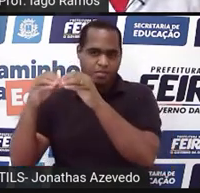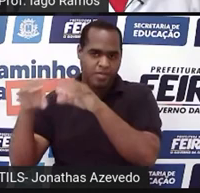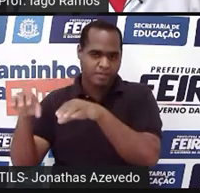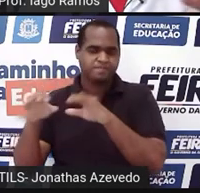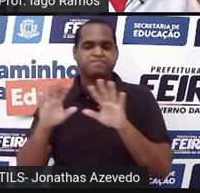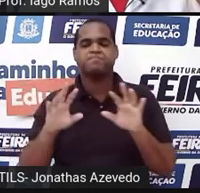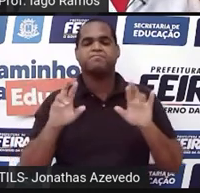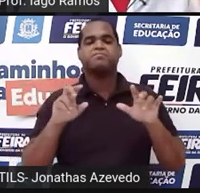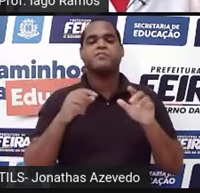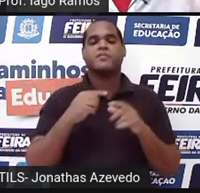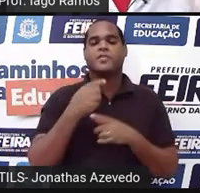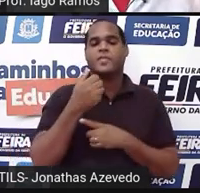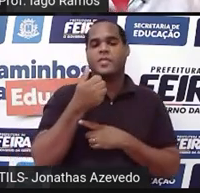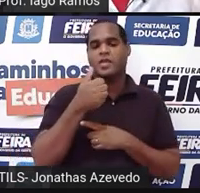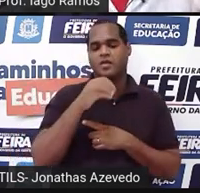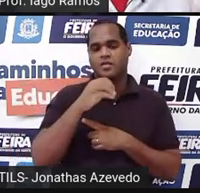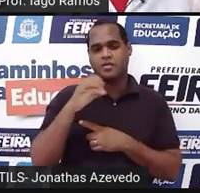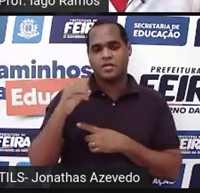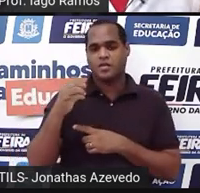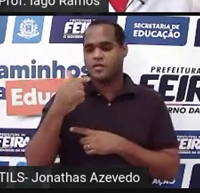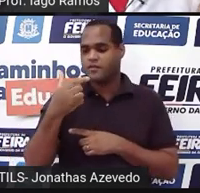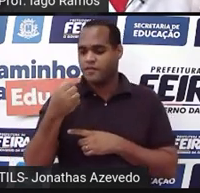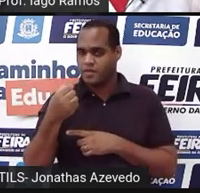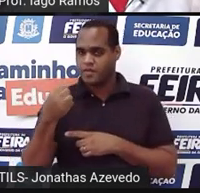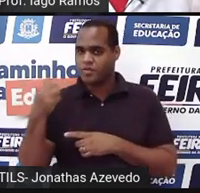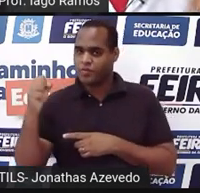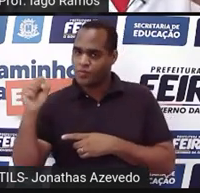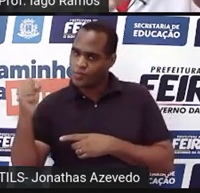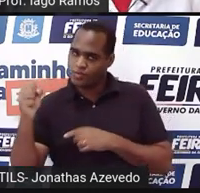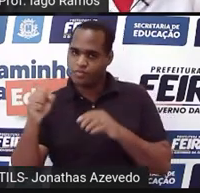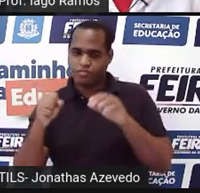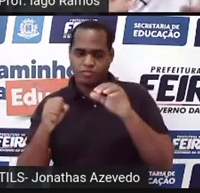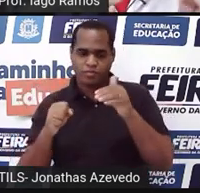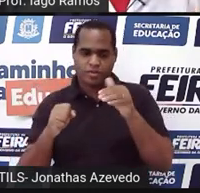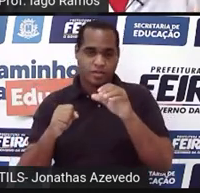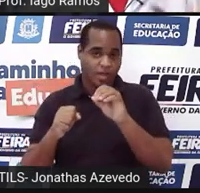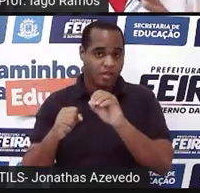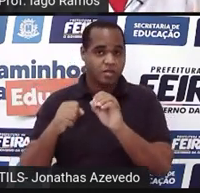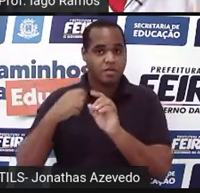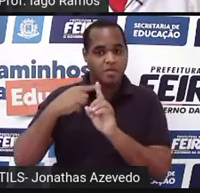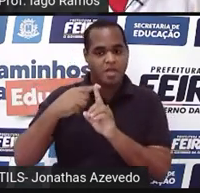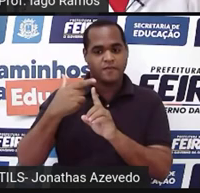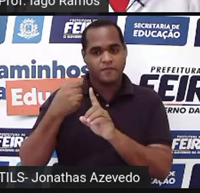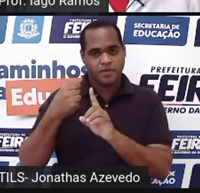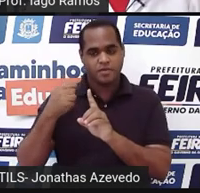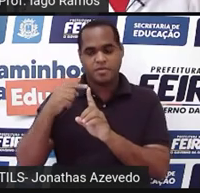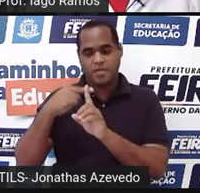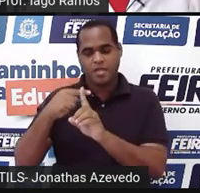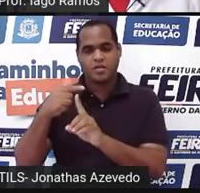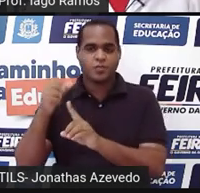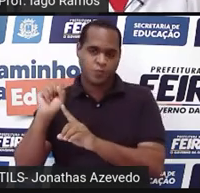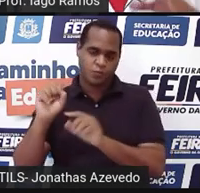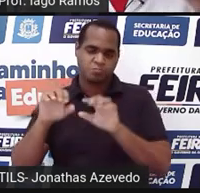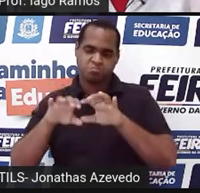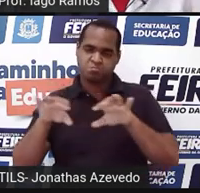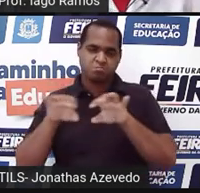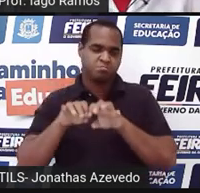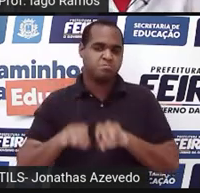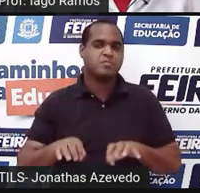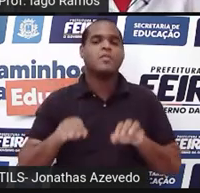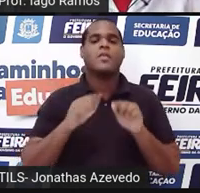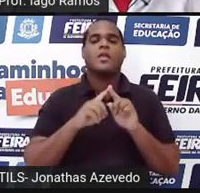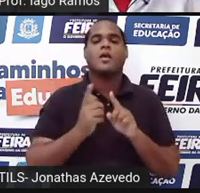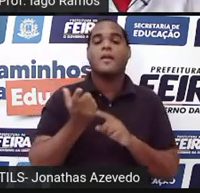128 separa o 100 do 8, fica 100 mais 20 mais 8, tá? E aí,